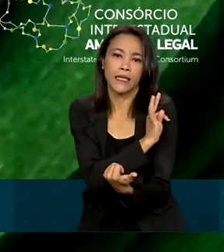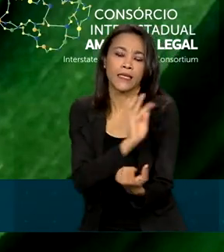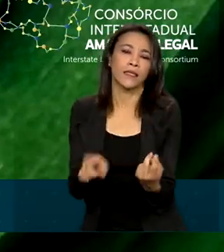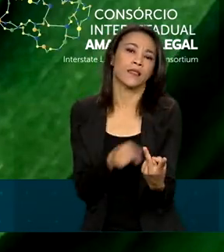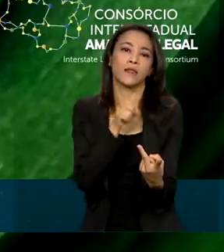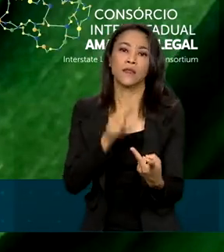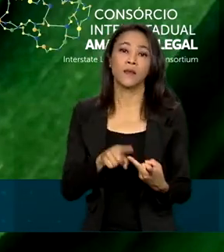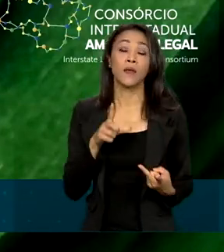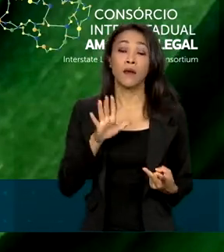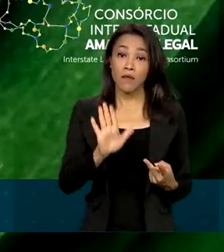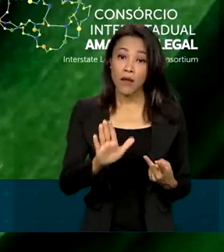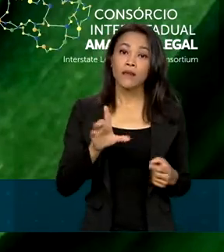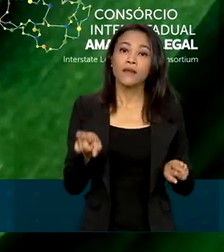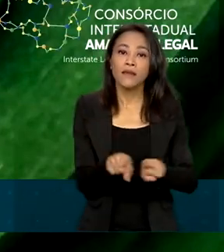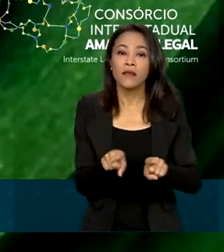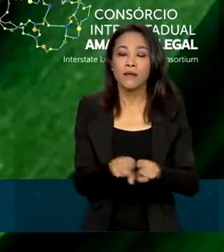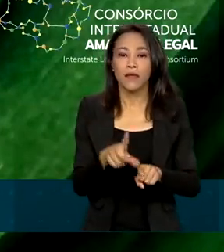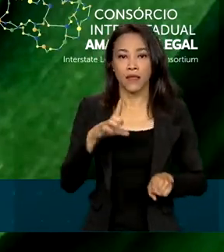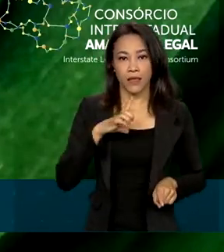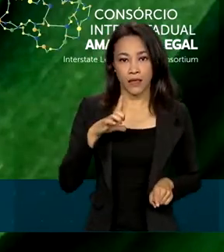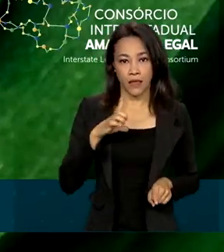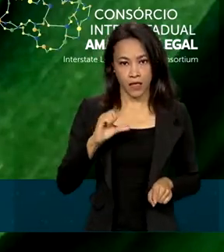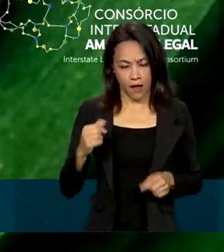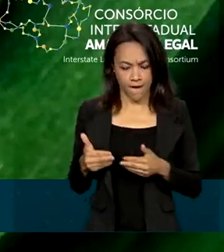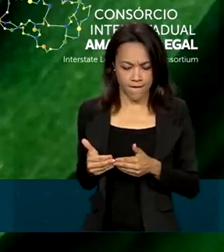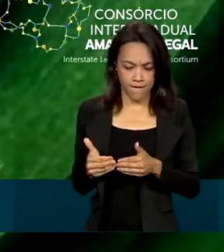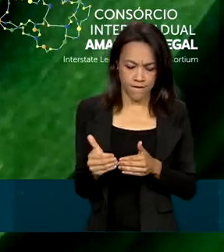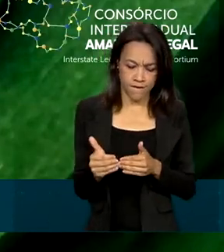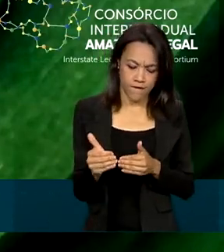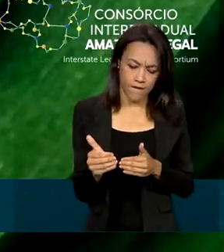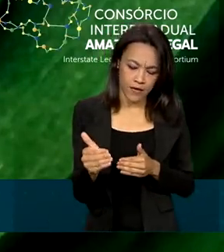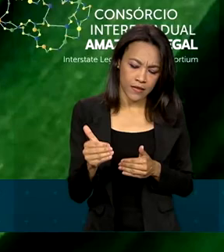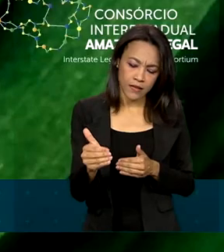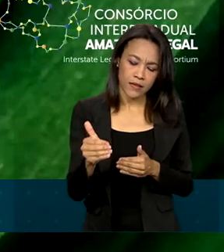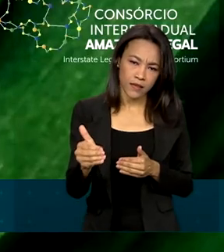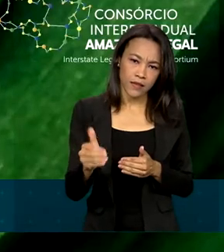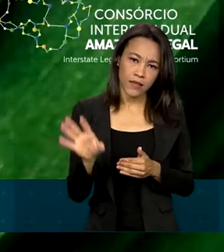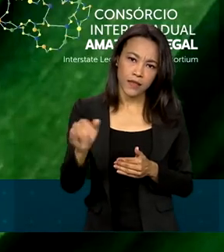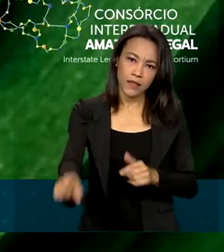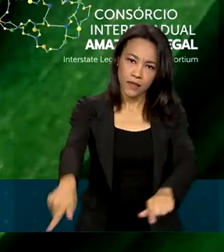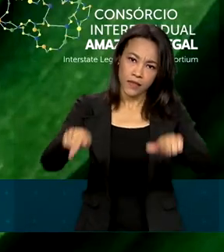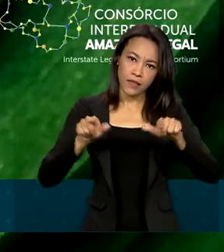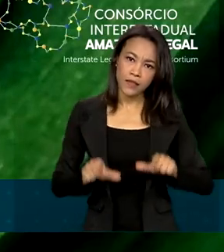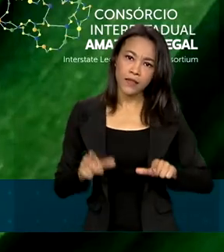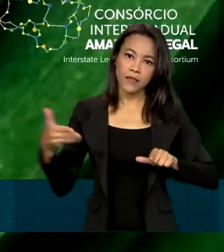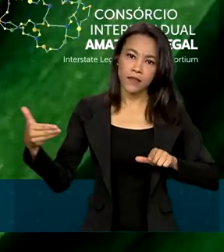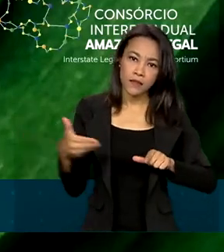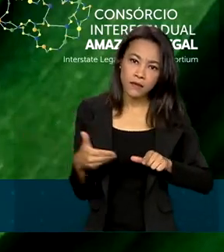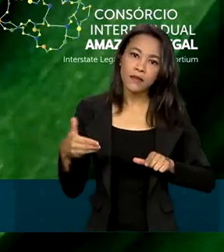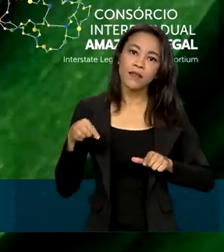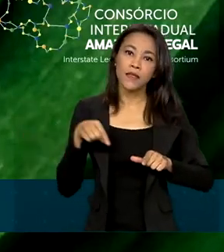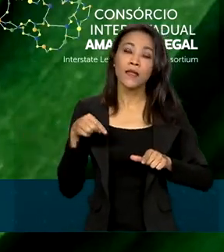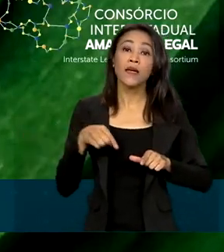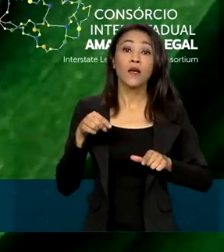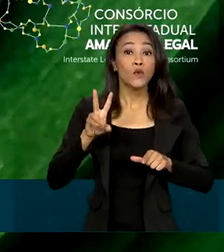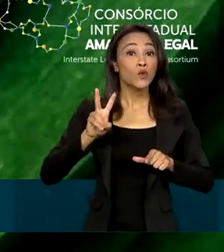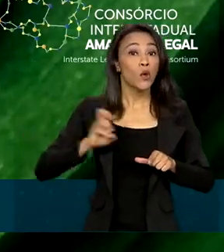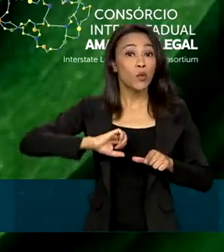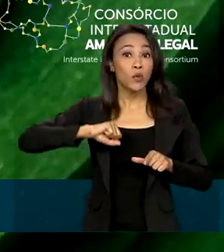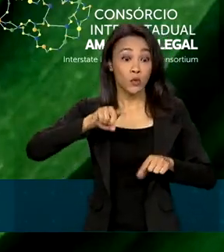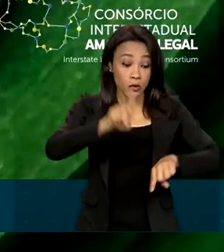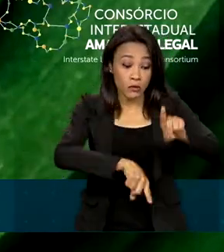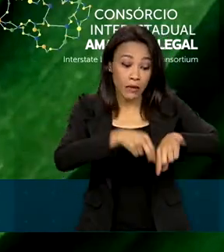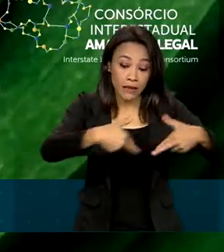mas também um pouco avançando para a certificação, ter essa marca de produtos sustentáveis